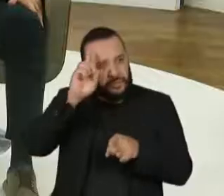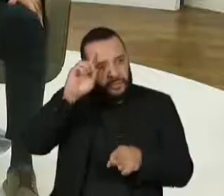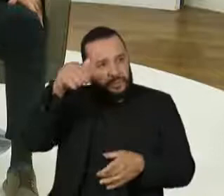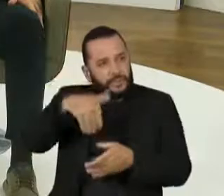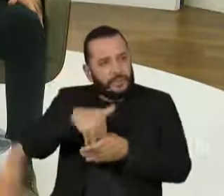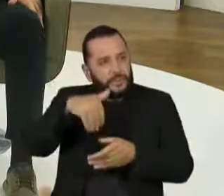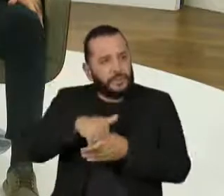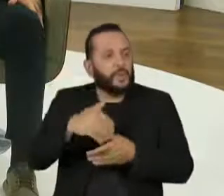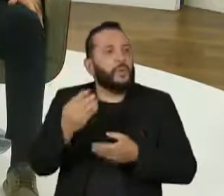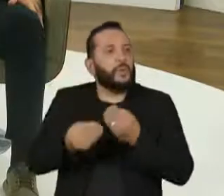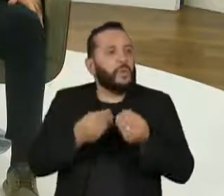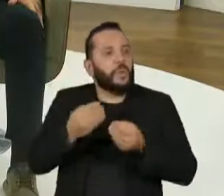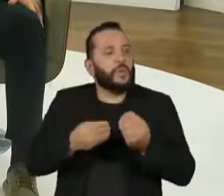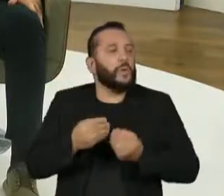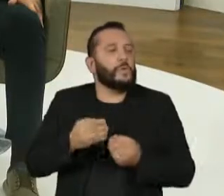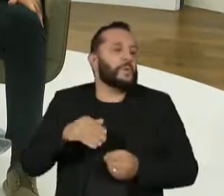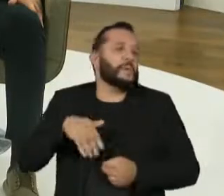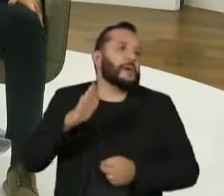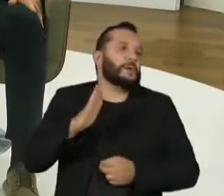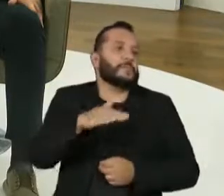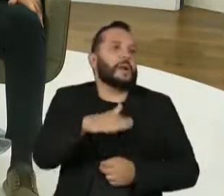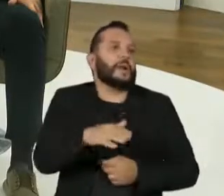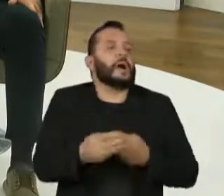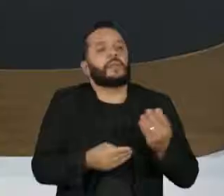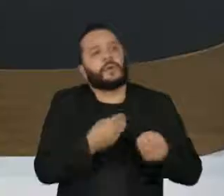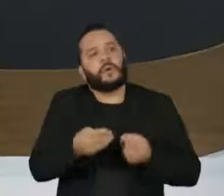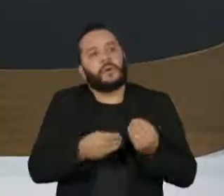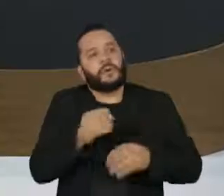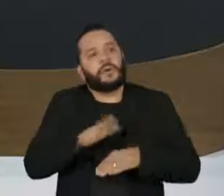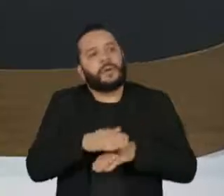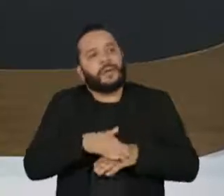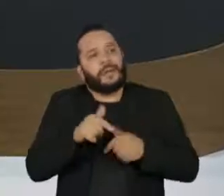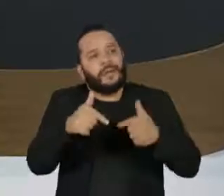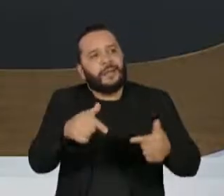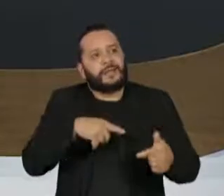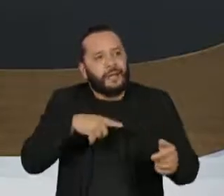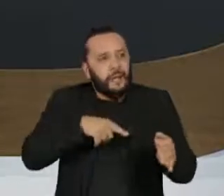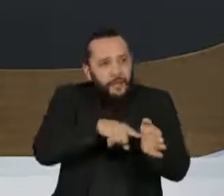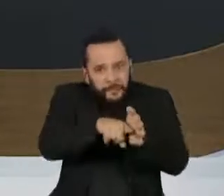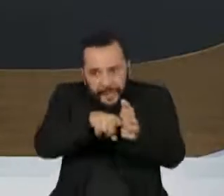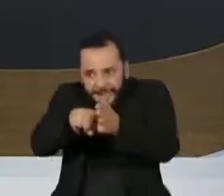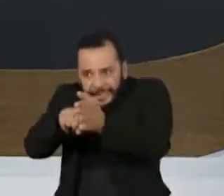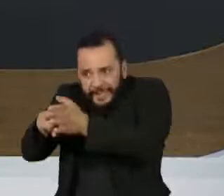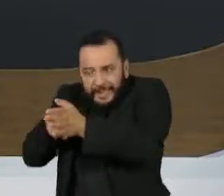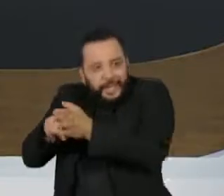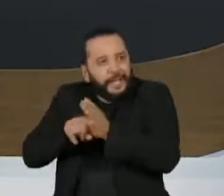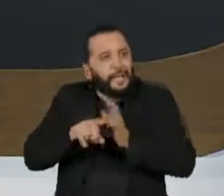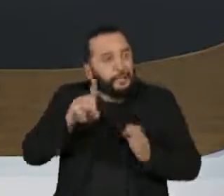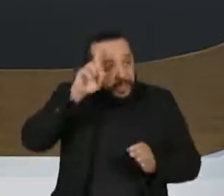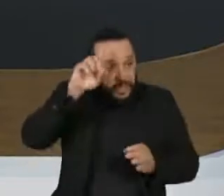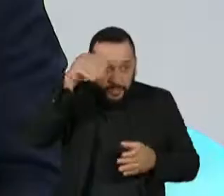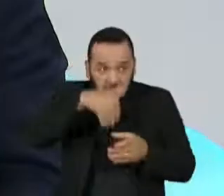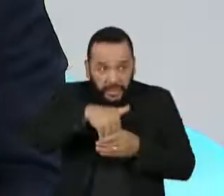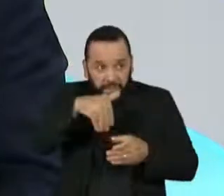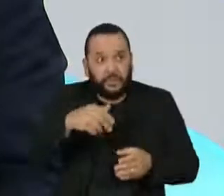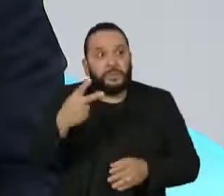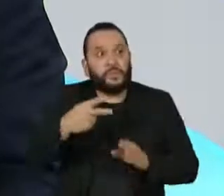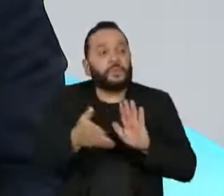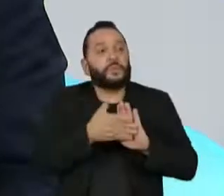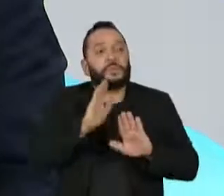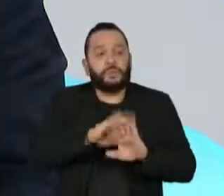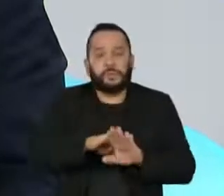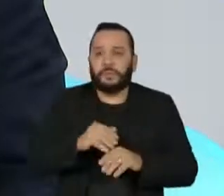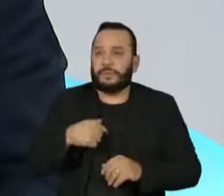baratas? Como que se poderia viabilizar a realização de uma boca de urna no segundo turno? Não, é super